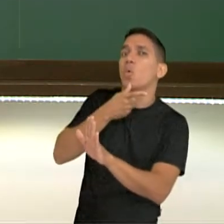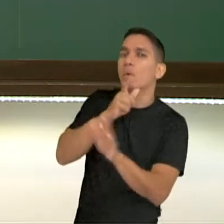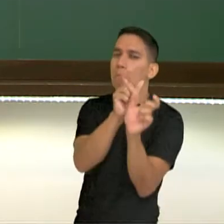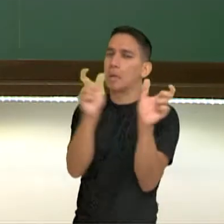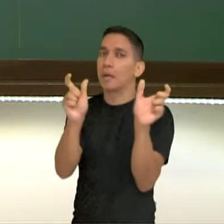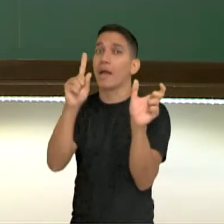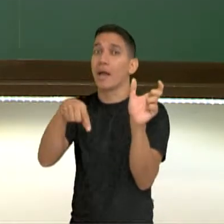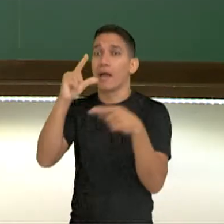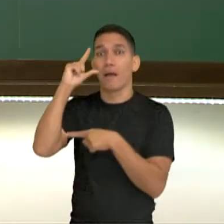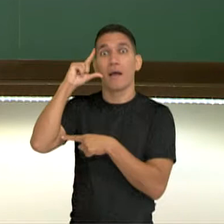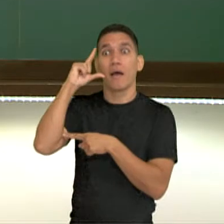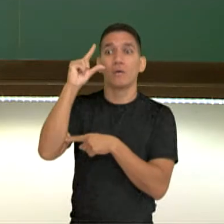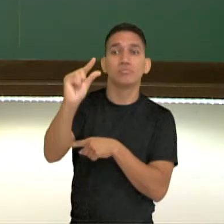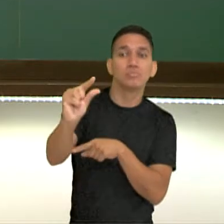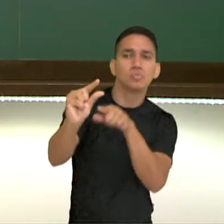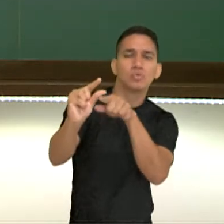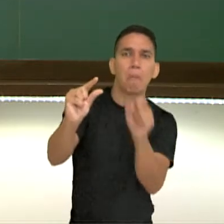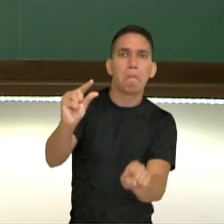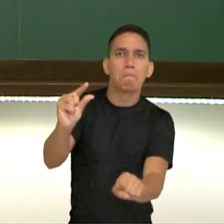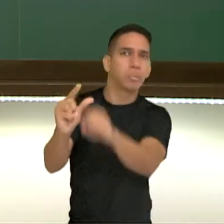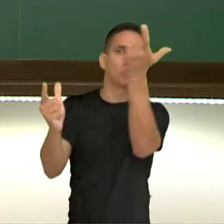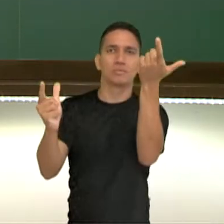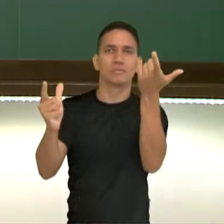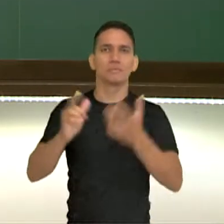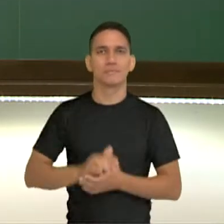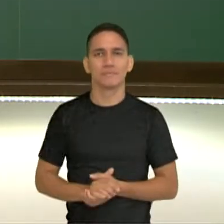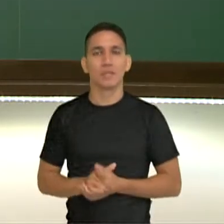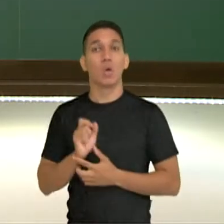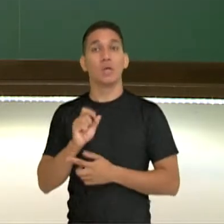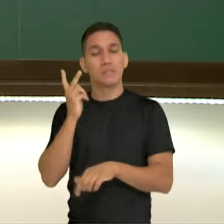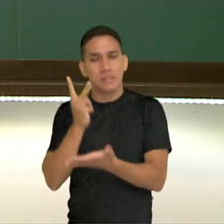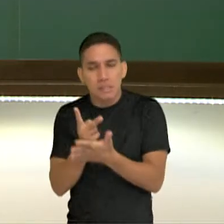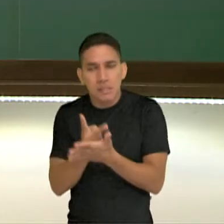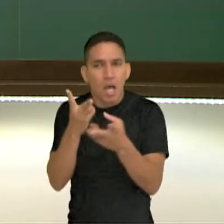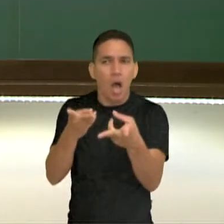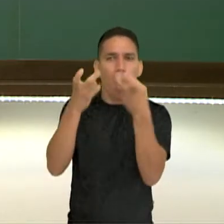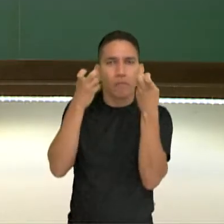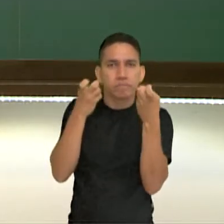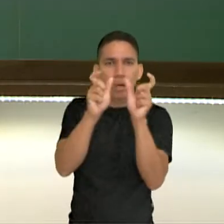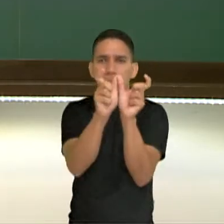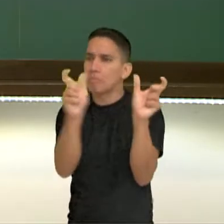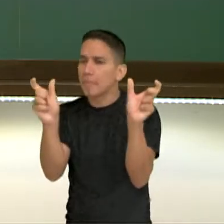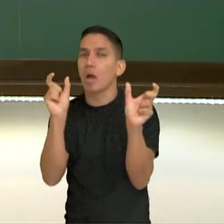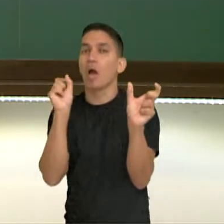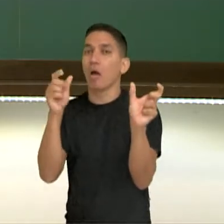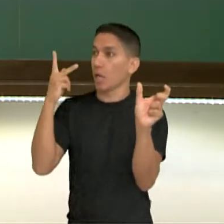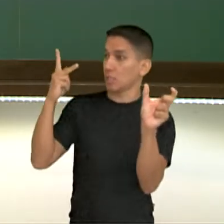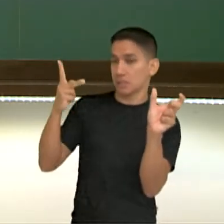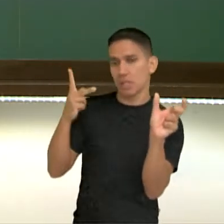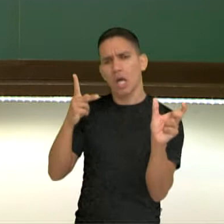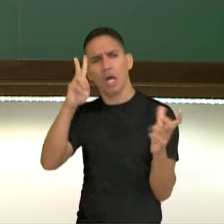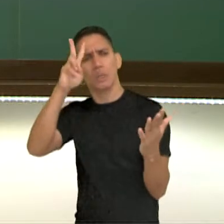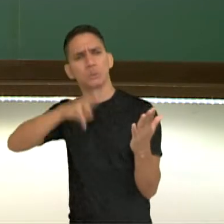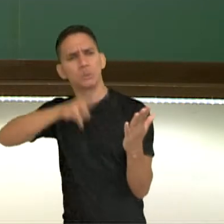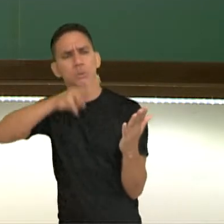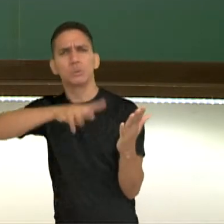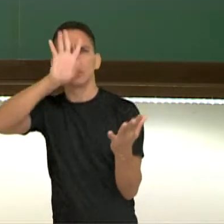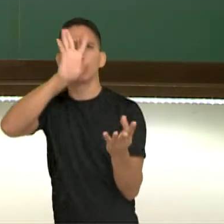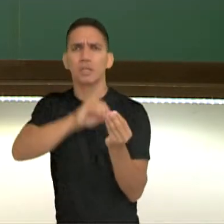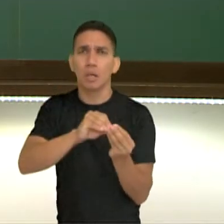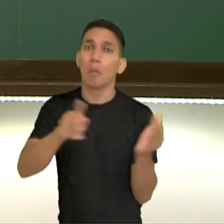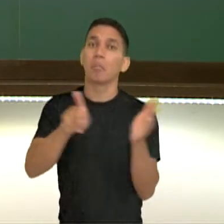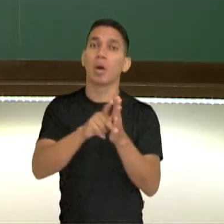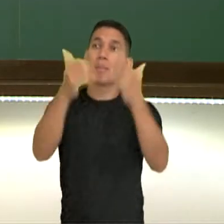quebra de uma expectativa. Então sempre que a gente observar uma tirinha, a interpretação dela, dá-se pela